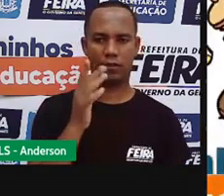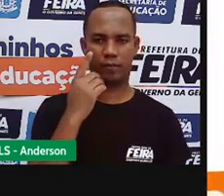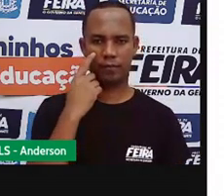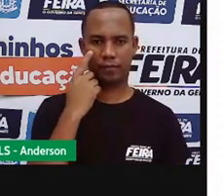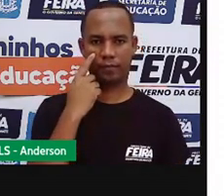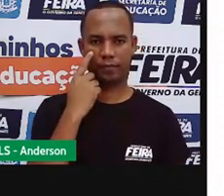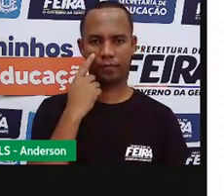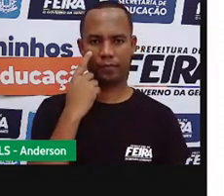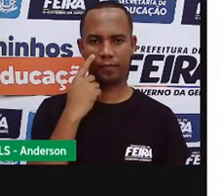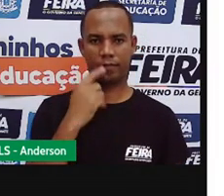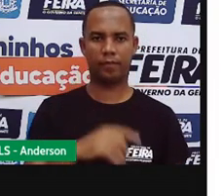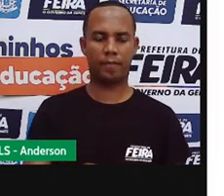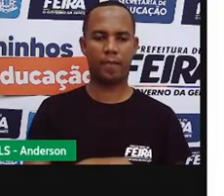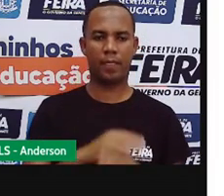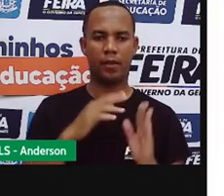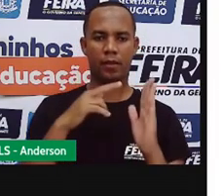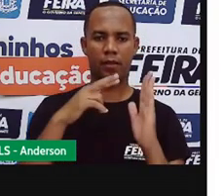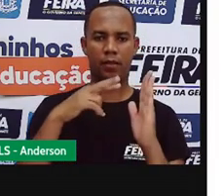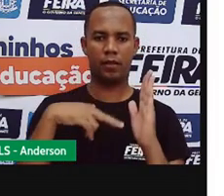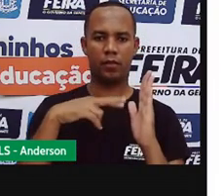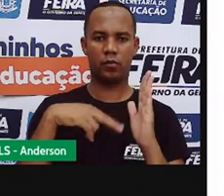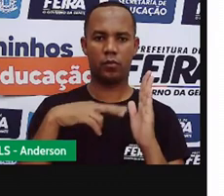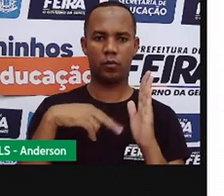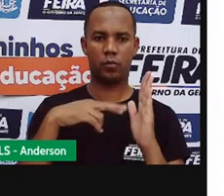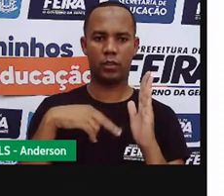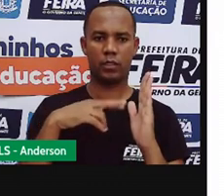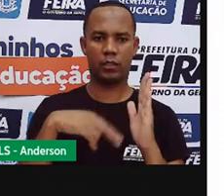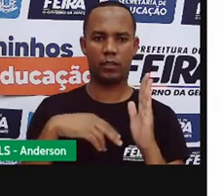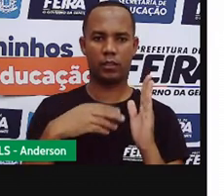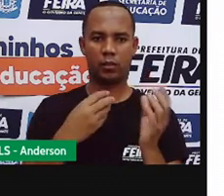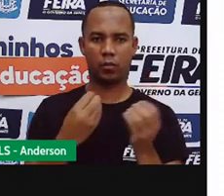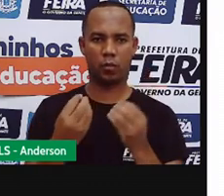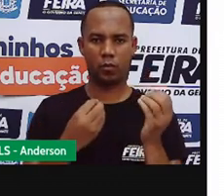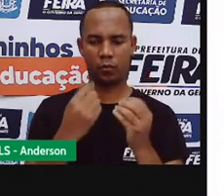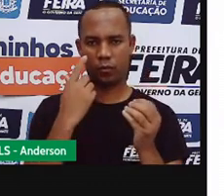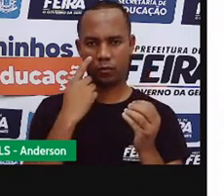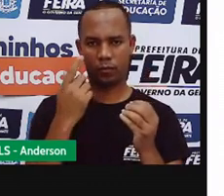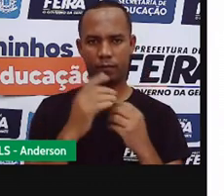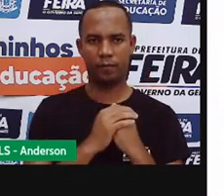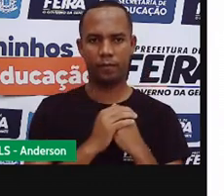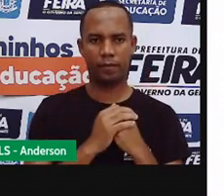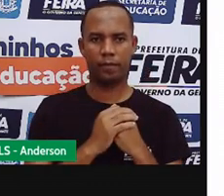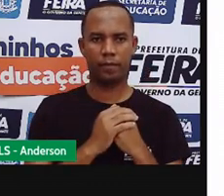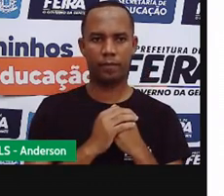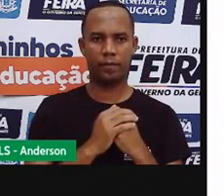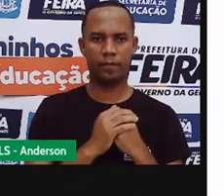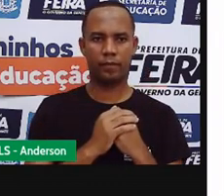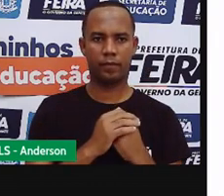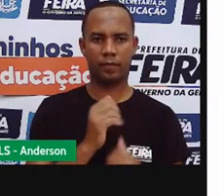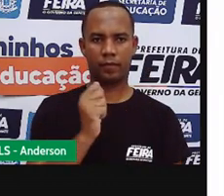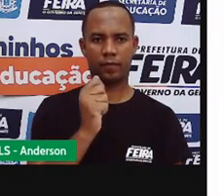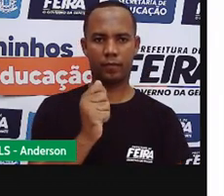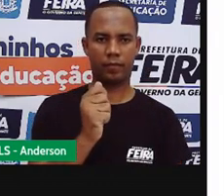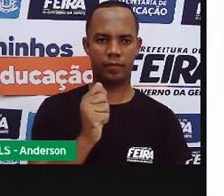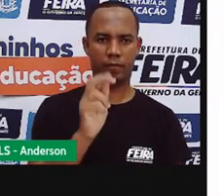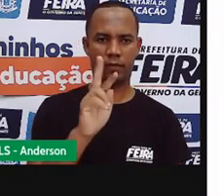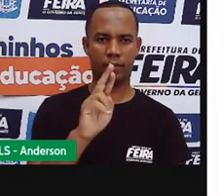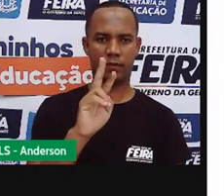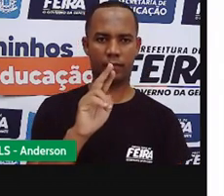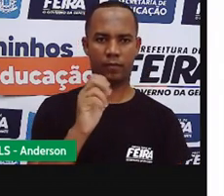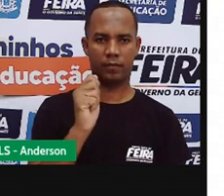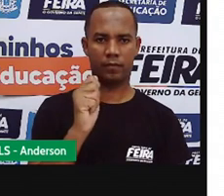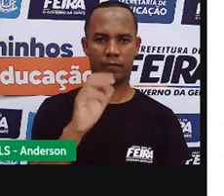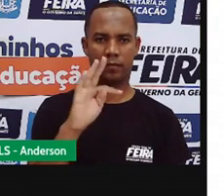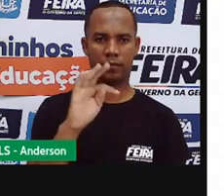Vamos à nossa leitura. Arrastão de ratos. Praga de roedores. Alerta para risco de